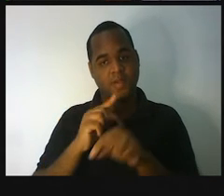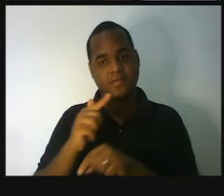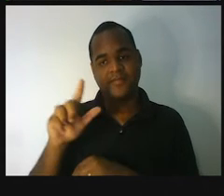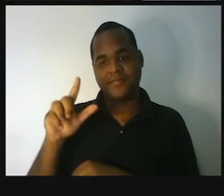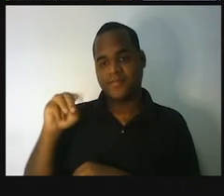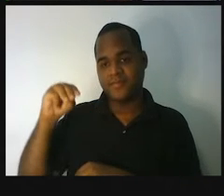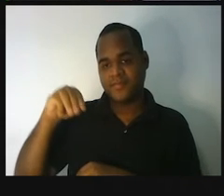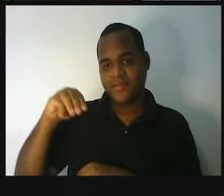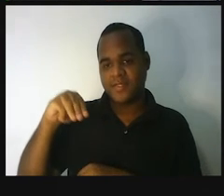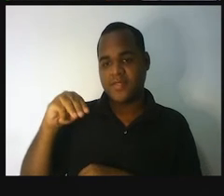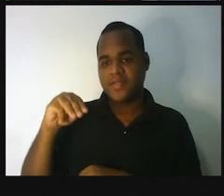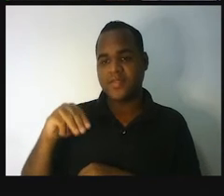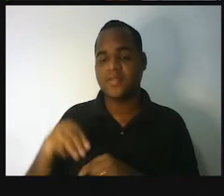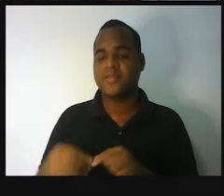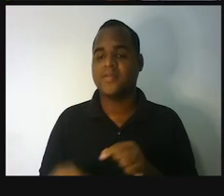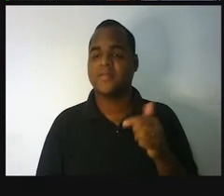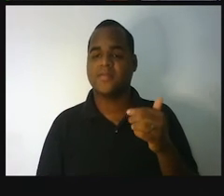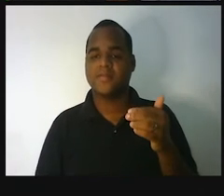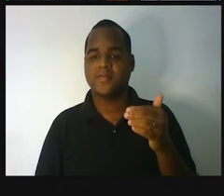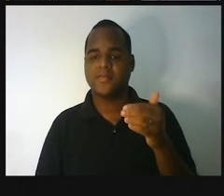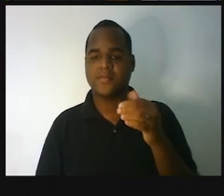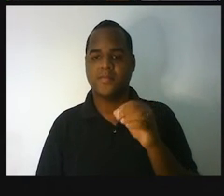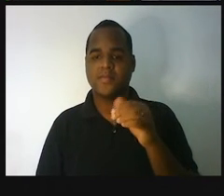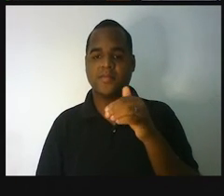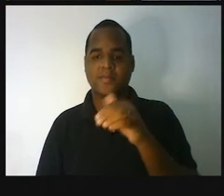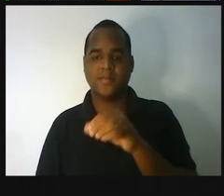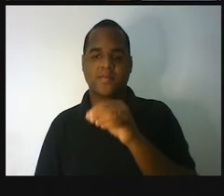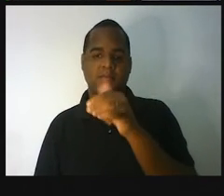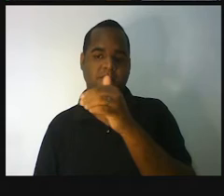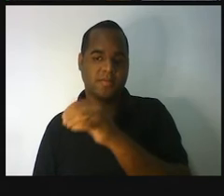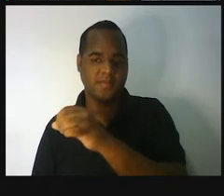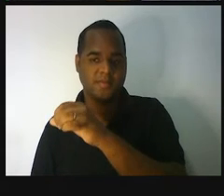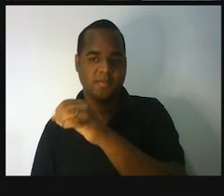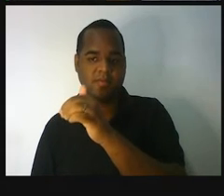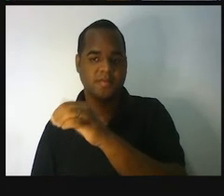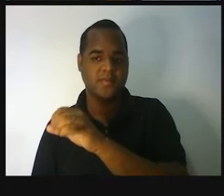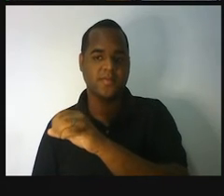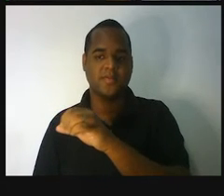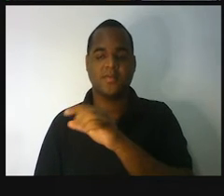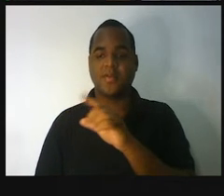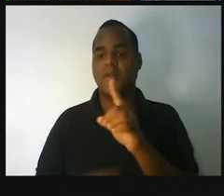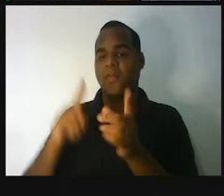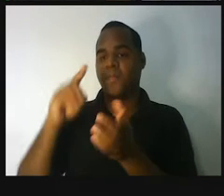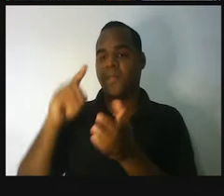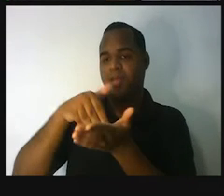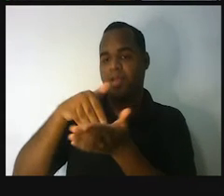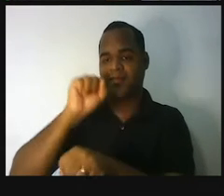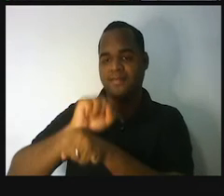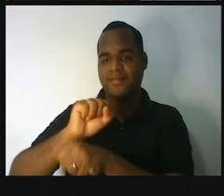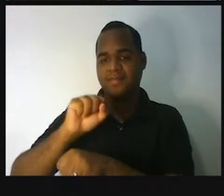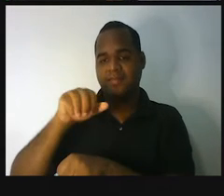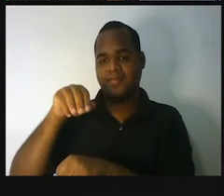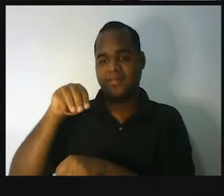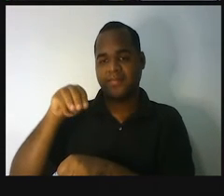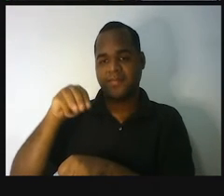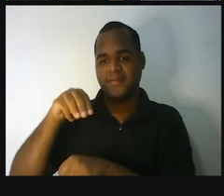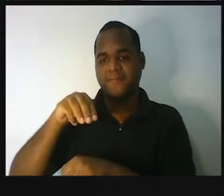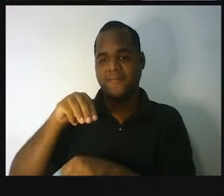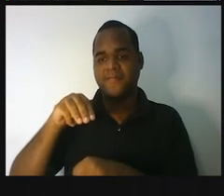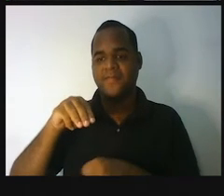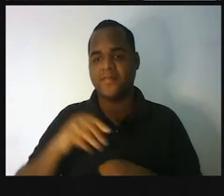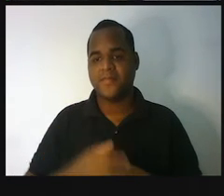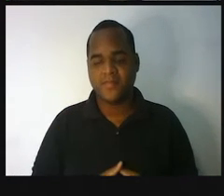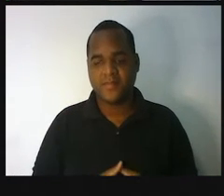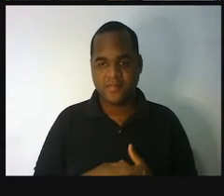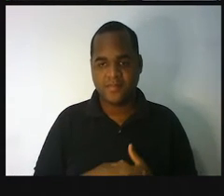eu tenho que sair do KM e ir lá para o metro. Lá para o M. Ó, a setinha de cano também. Aí, você se